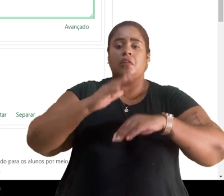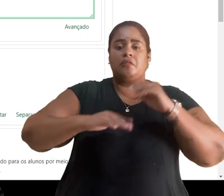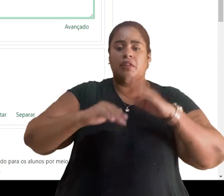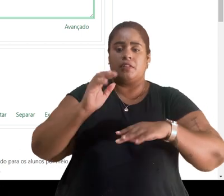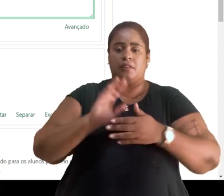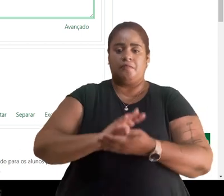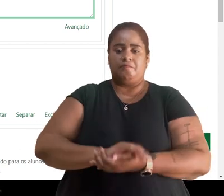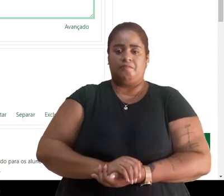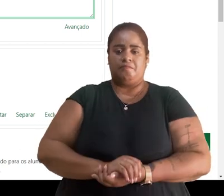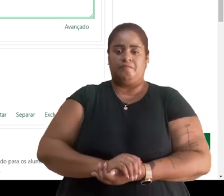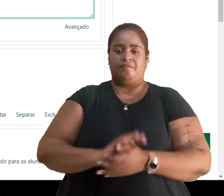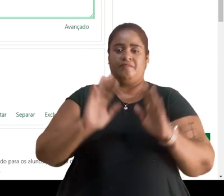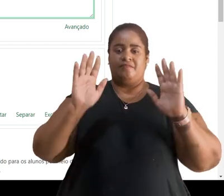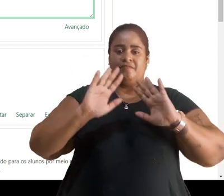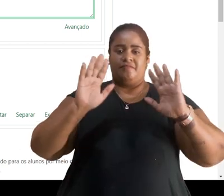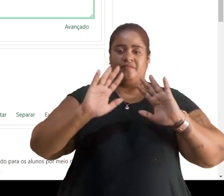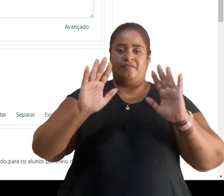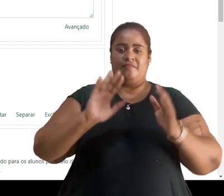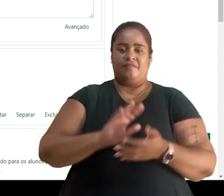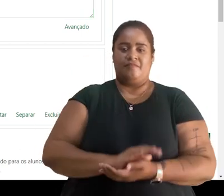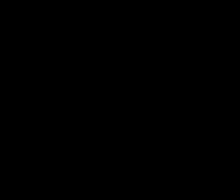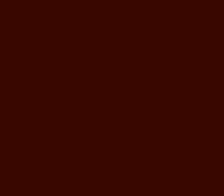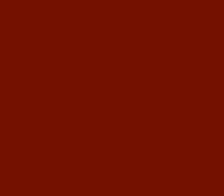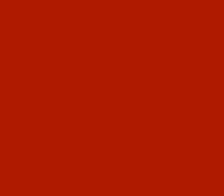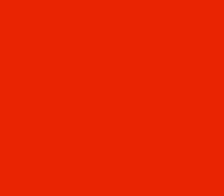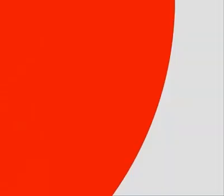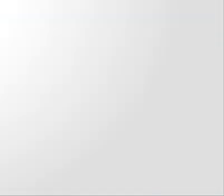caso. É isso e até a próxima!